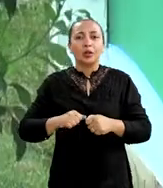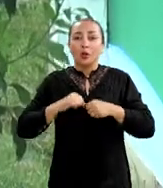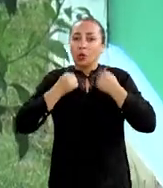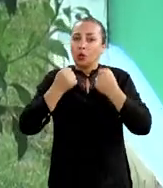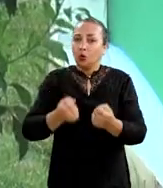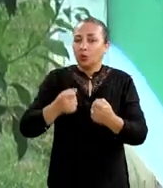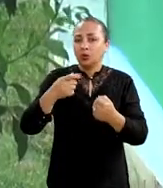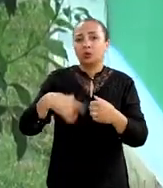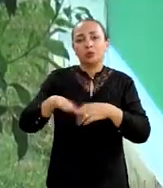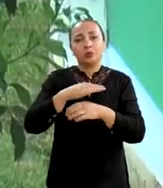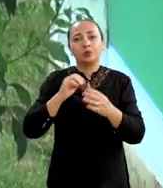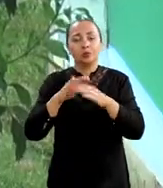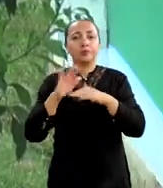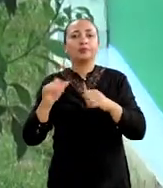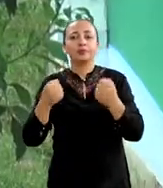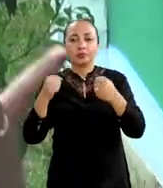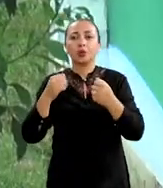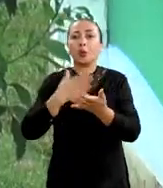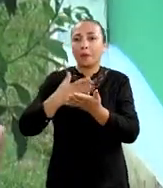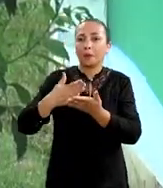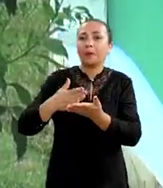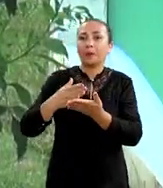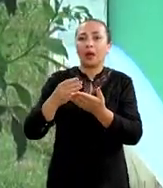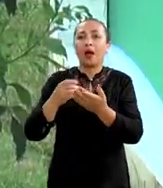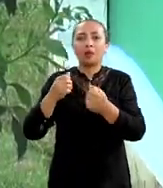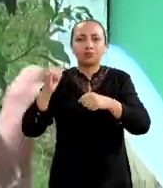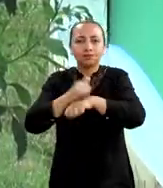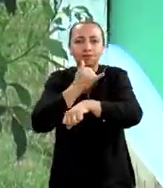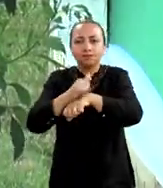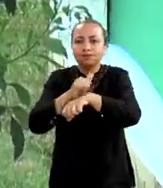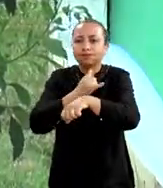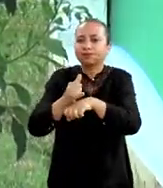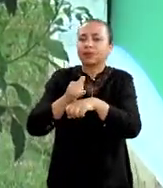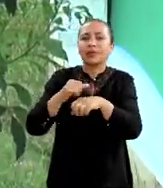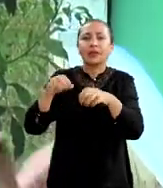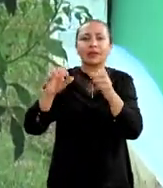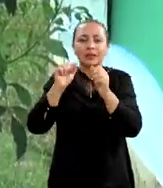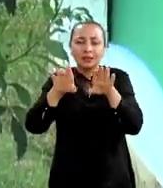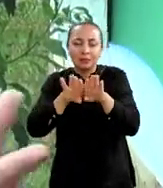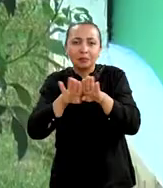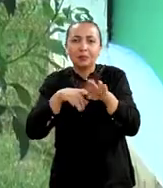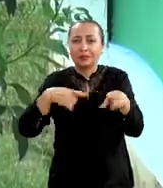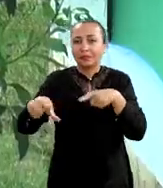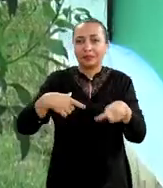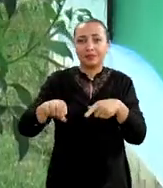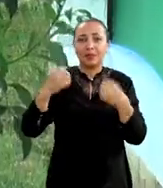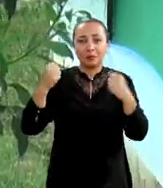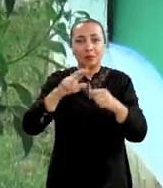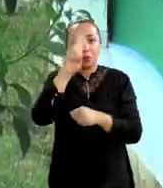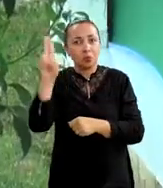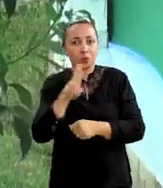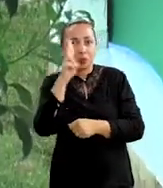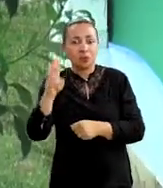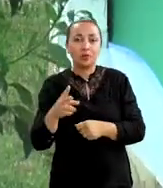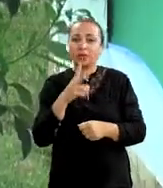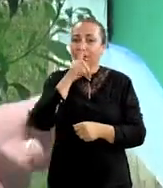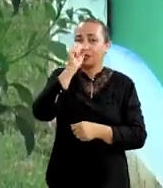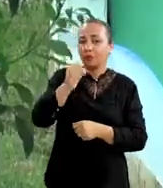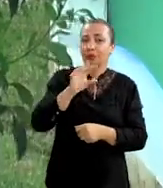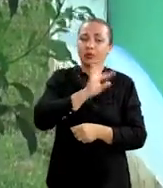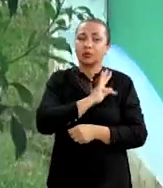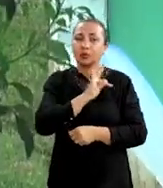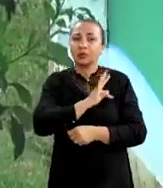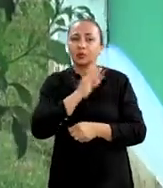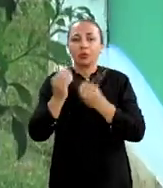pública nos últimos tempos. E a gente precisa começar a criar estratégias, medidas e ações que possam utilizar as